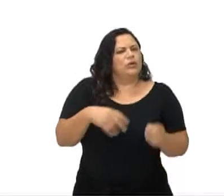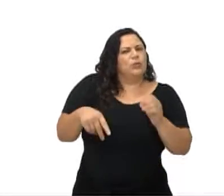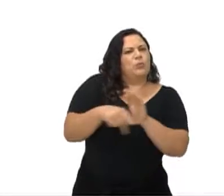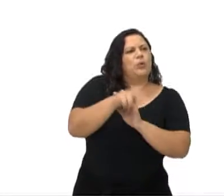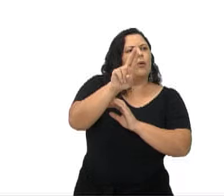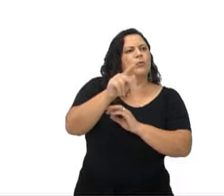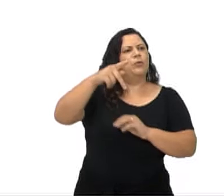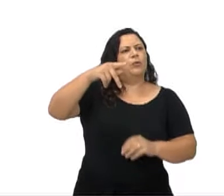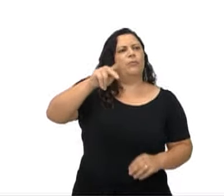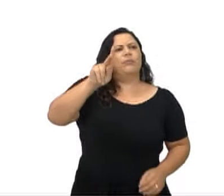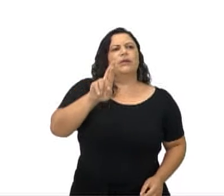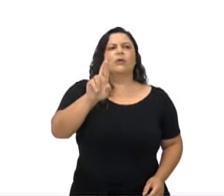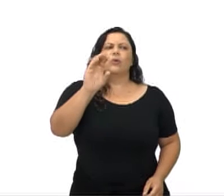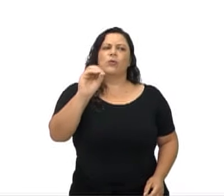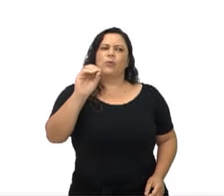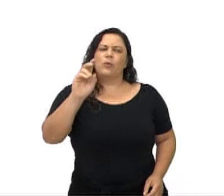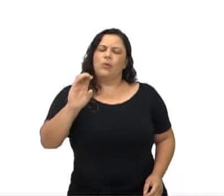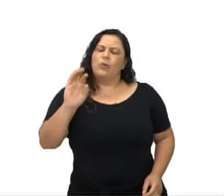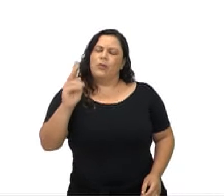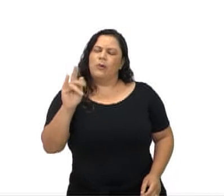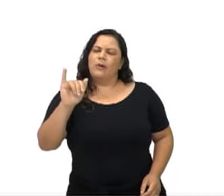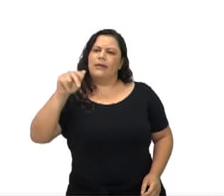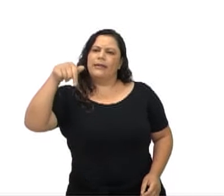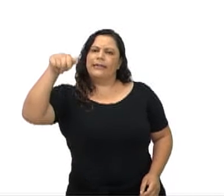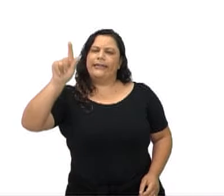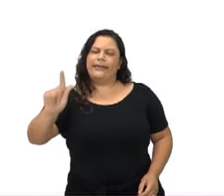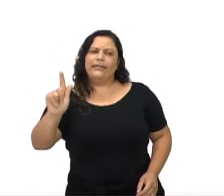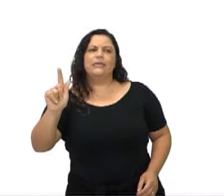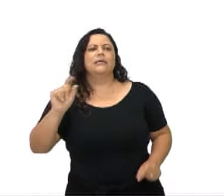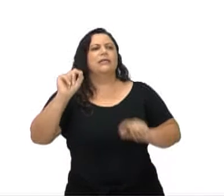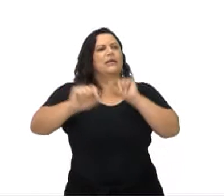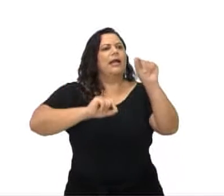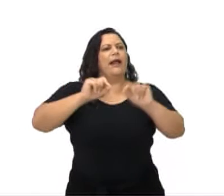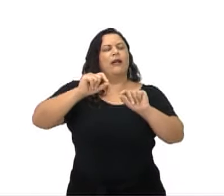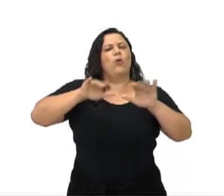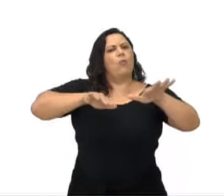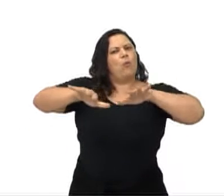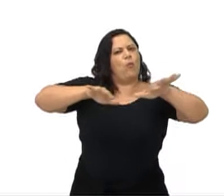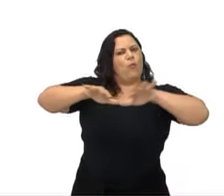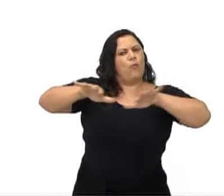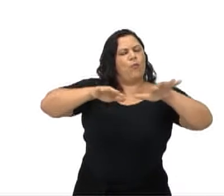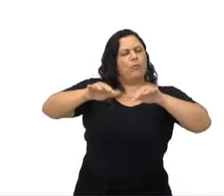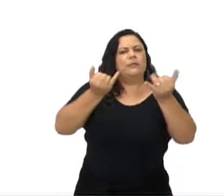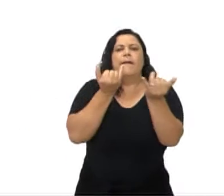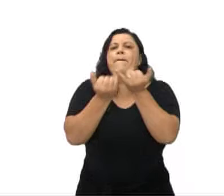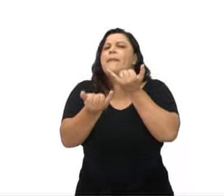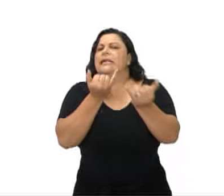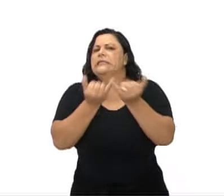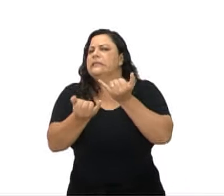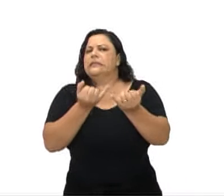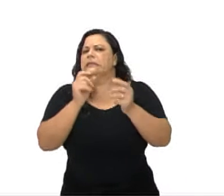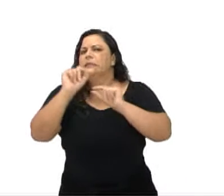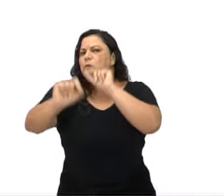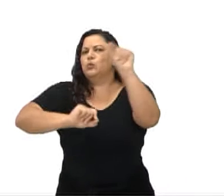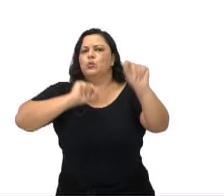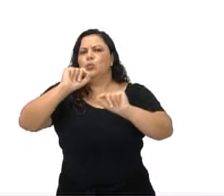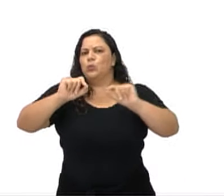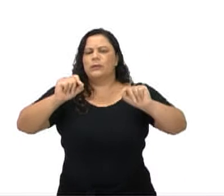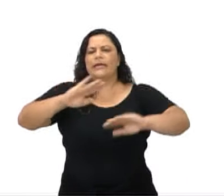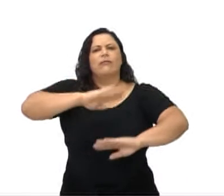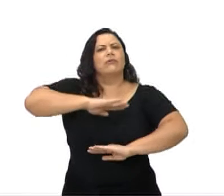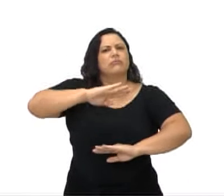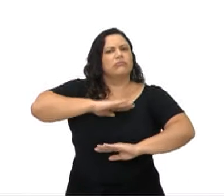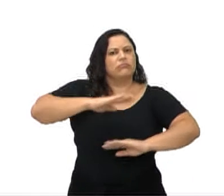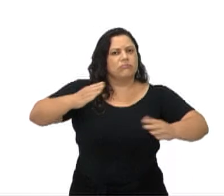Rocking, os Rockers realizam os movimentos simulando que tipo de situação. Alternativa